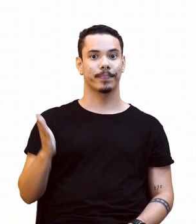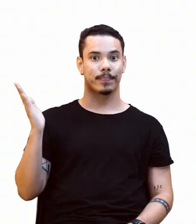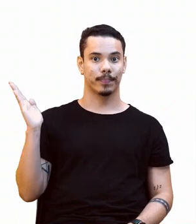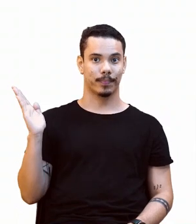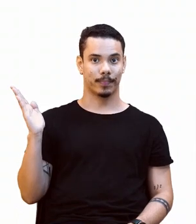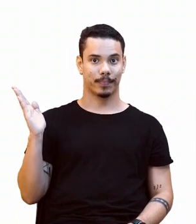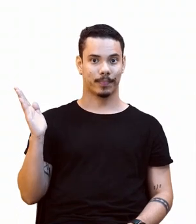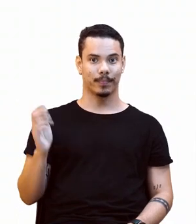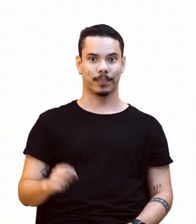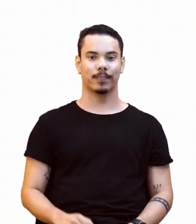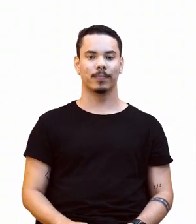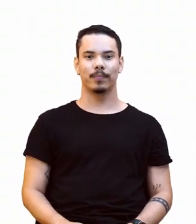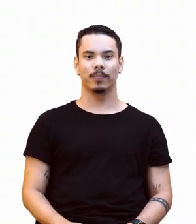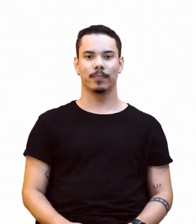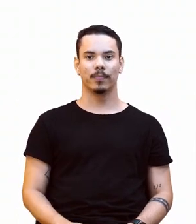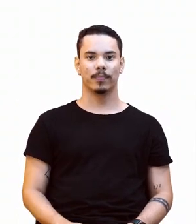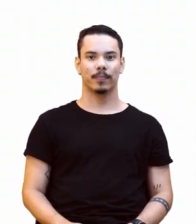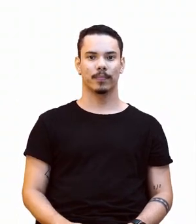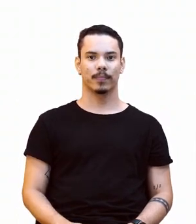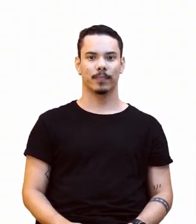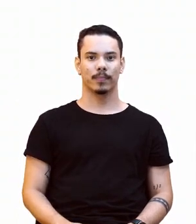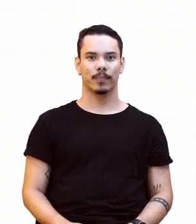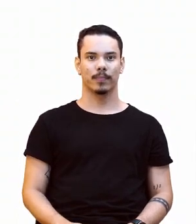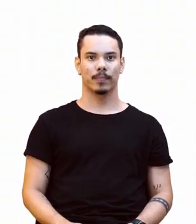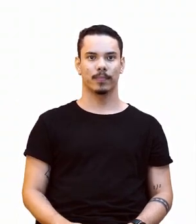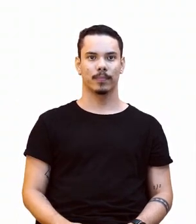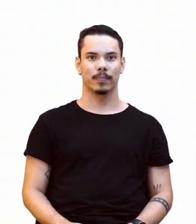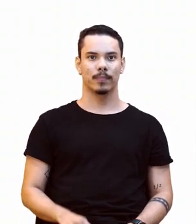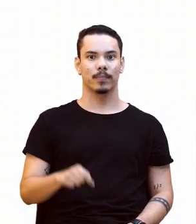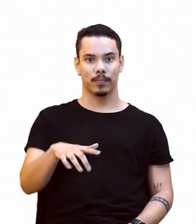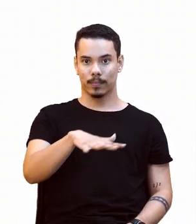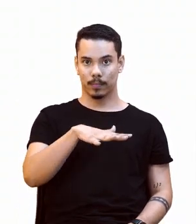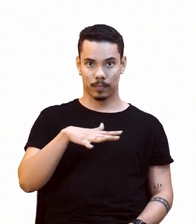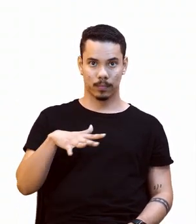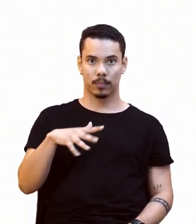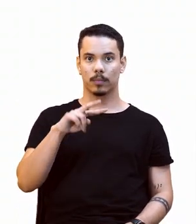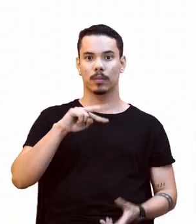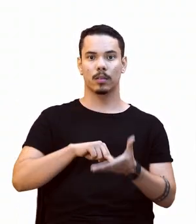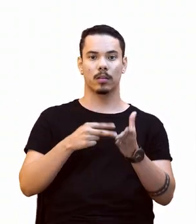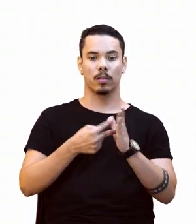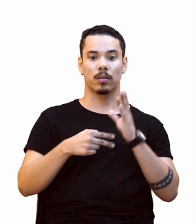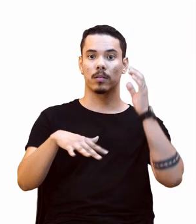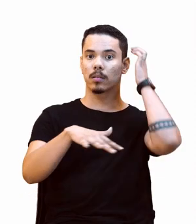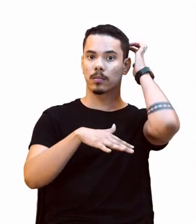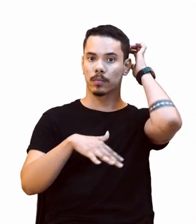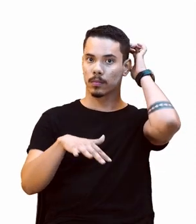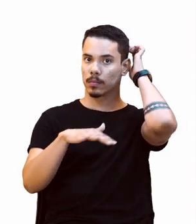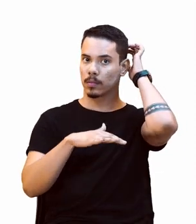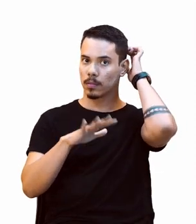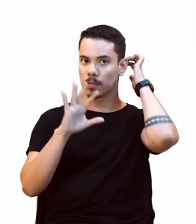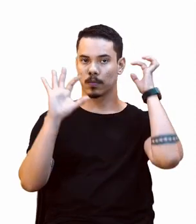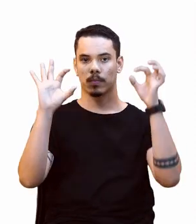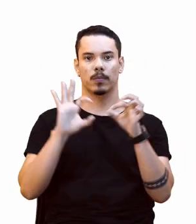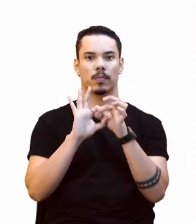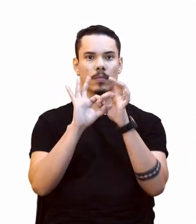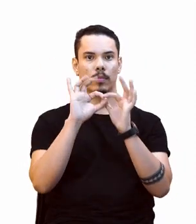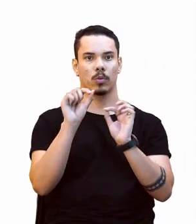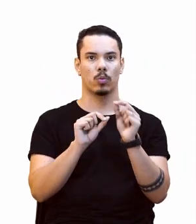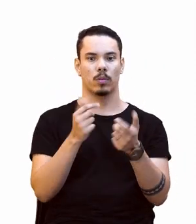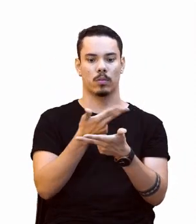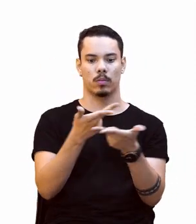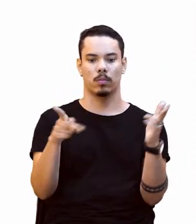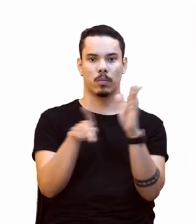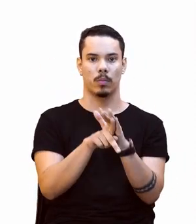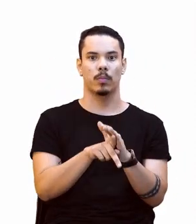Gente, ó. Esses corredores ecológicos são áreas que unem, né? Unidade de Conservação